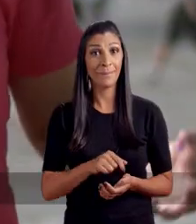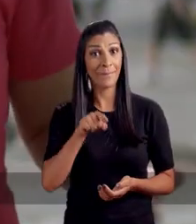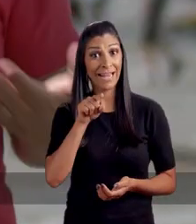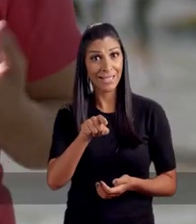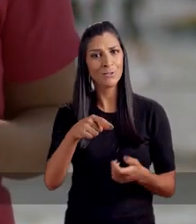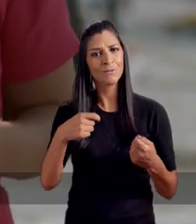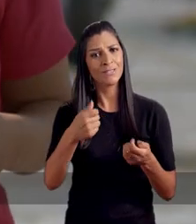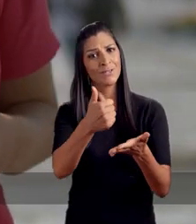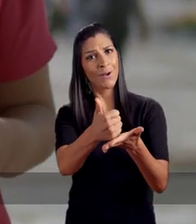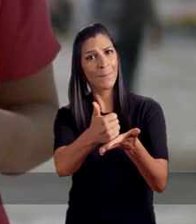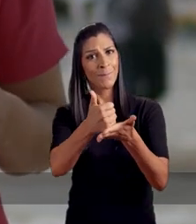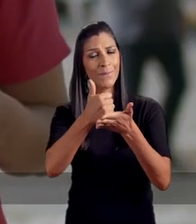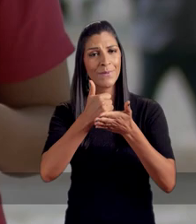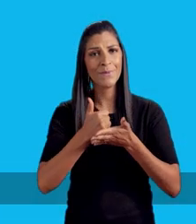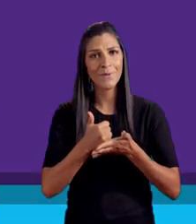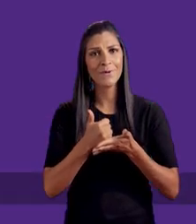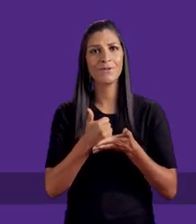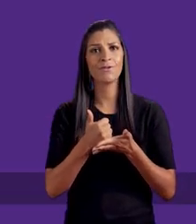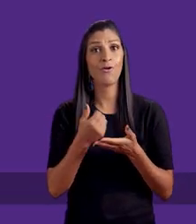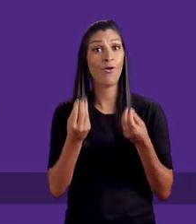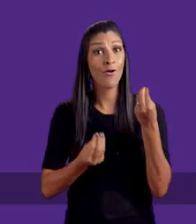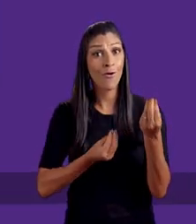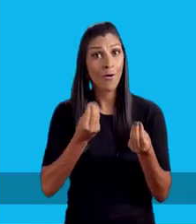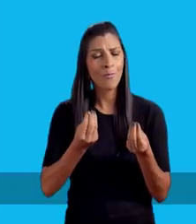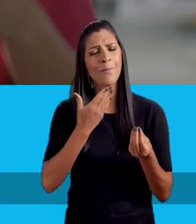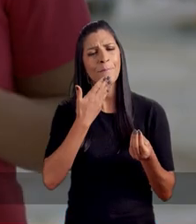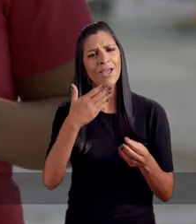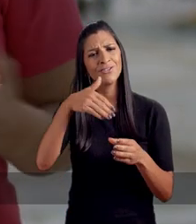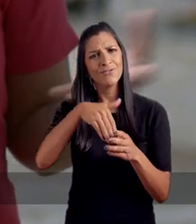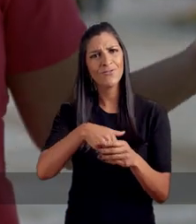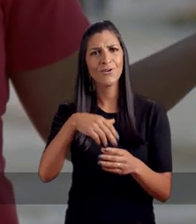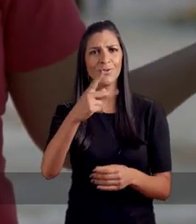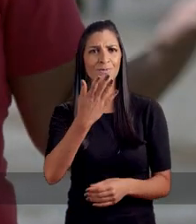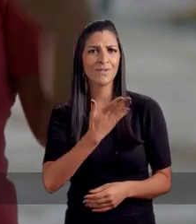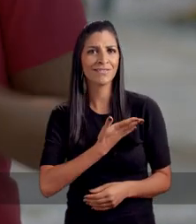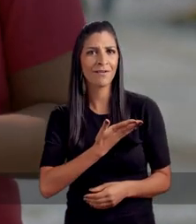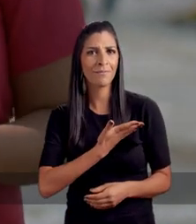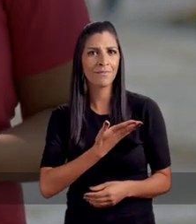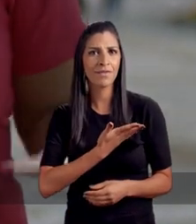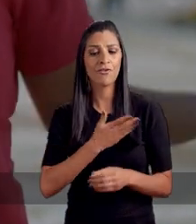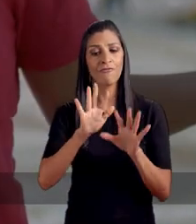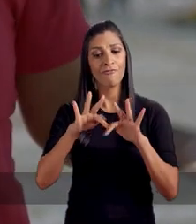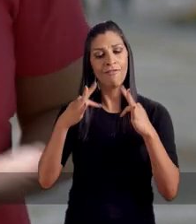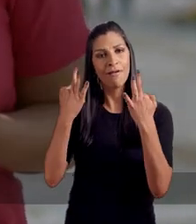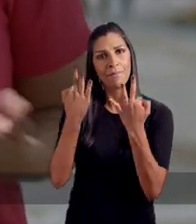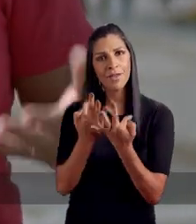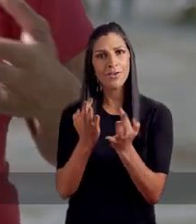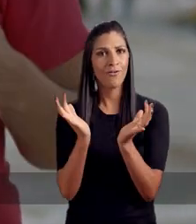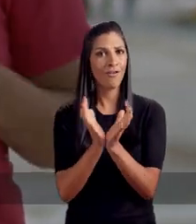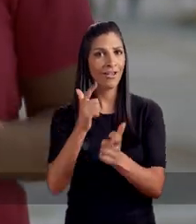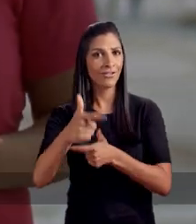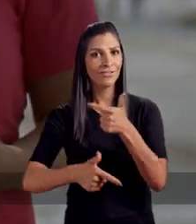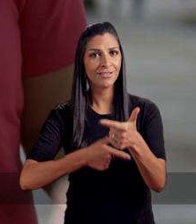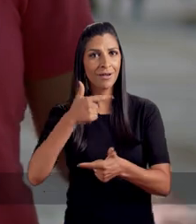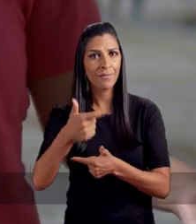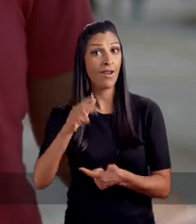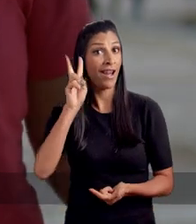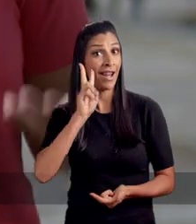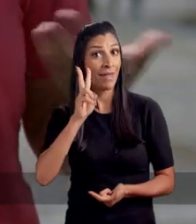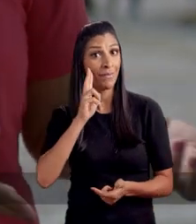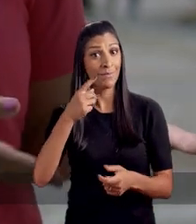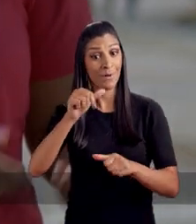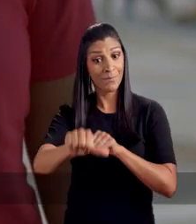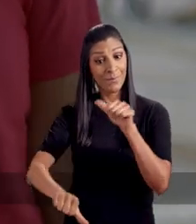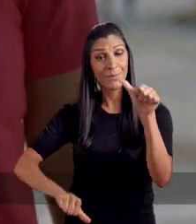Pra isso, eu preciso do teu apoio. Como? Pede voto às tuas amigas, amigos, familiares e colegas de trabalho. E te